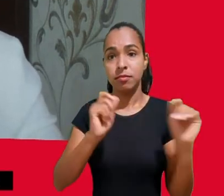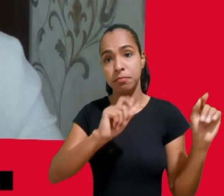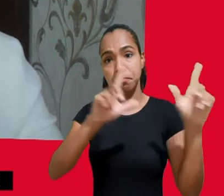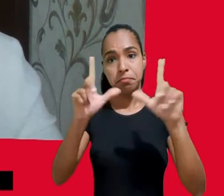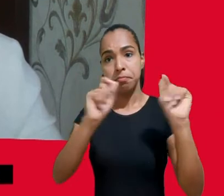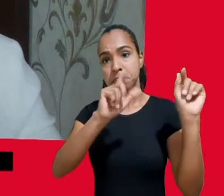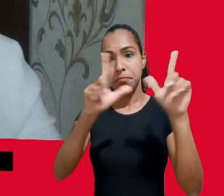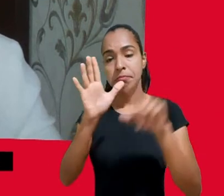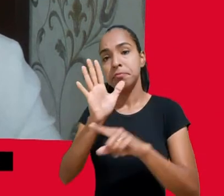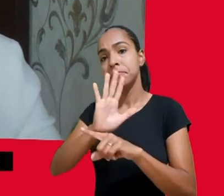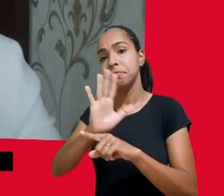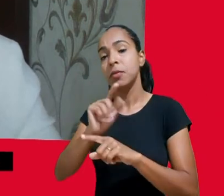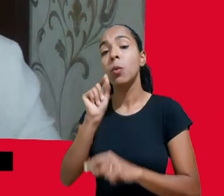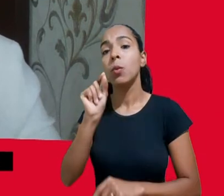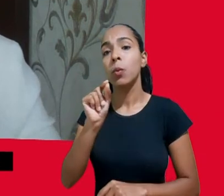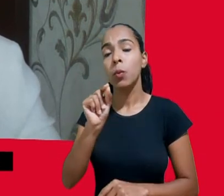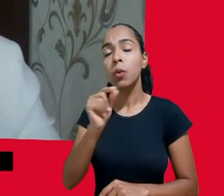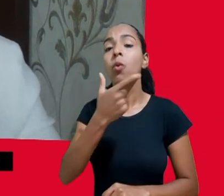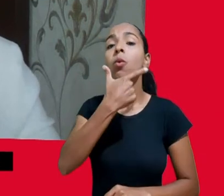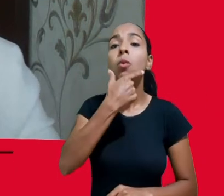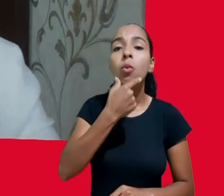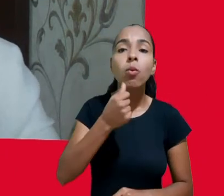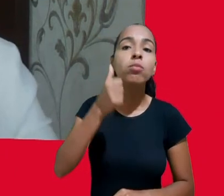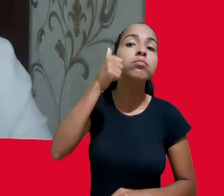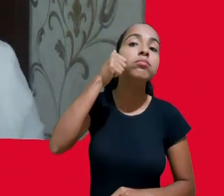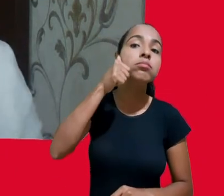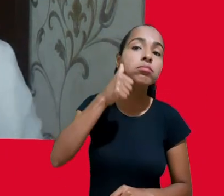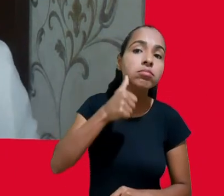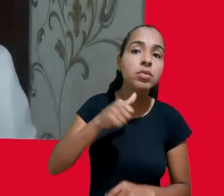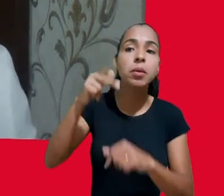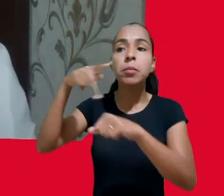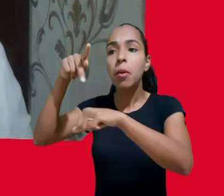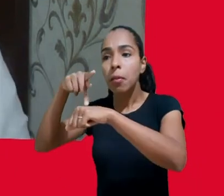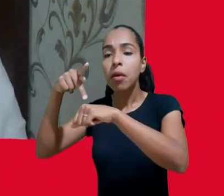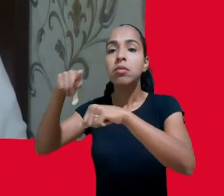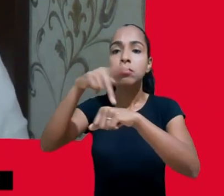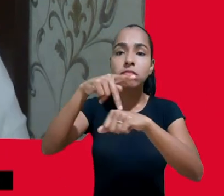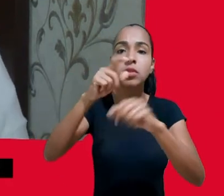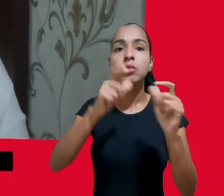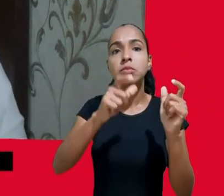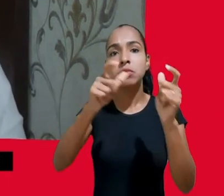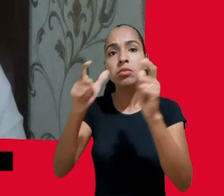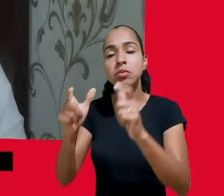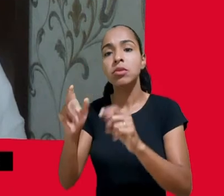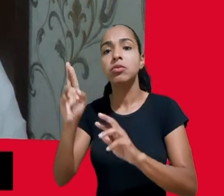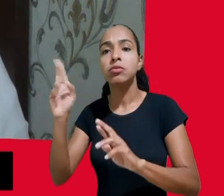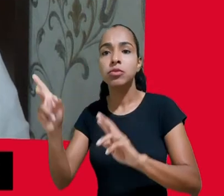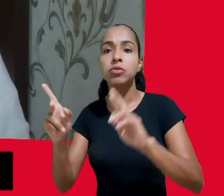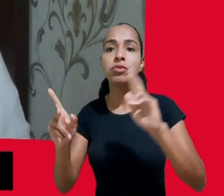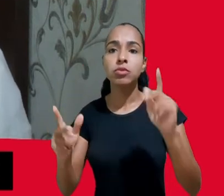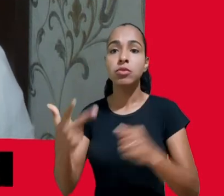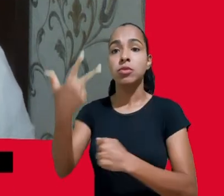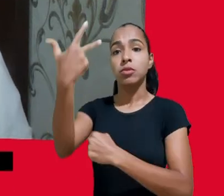homens e mulheres de diferentes países posicionados em frente à câmera e que falam diretamente de suas casas vamos